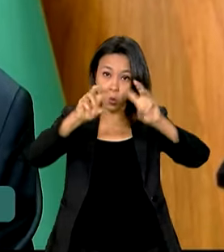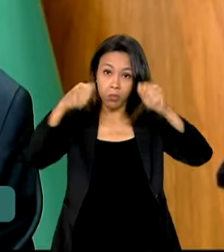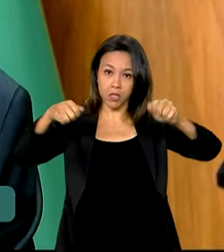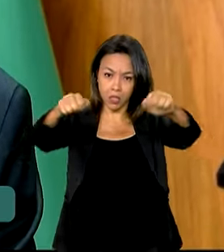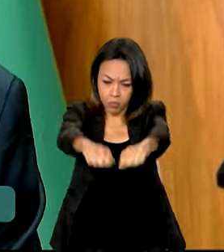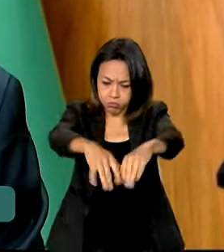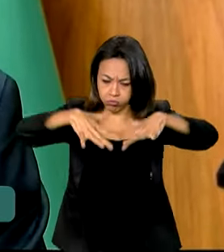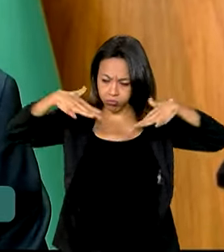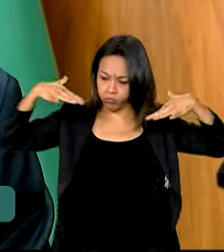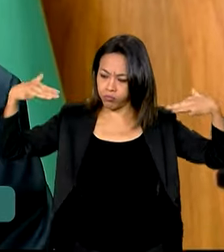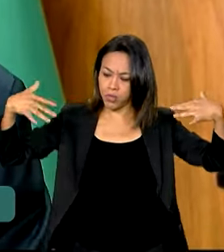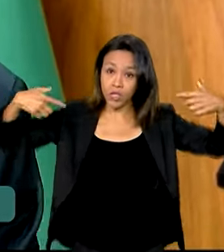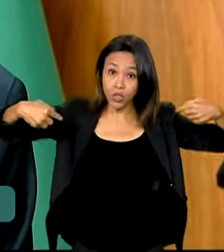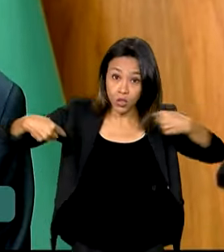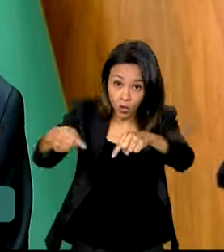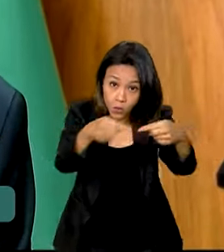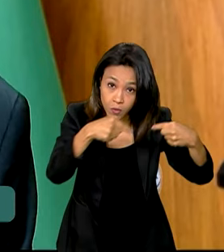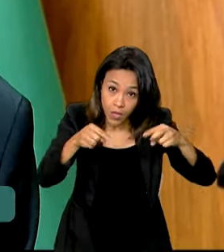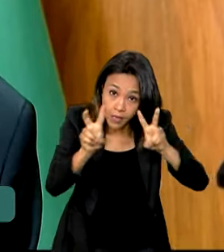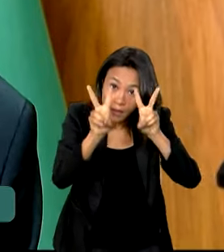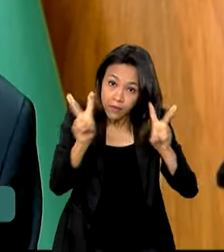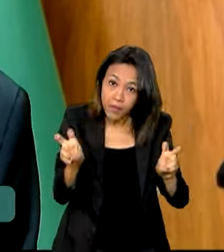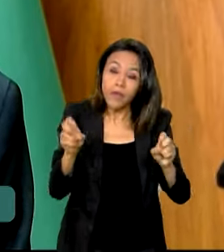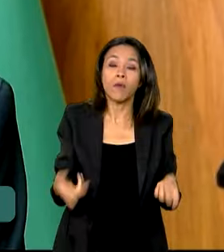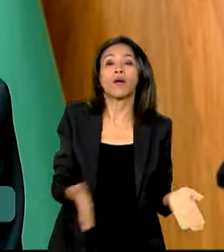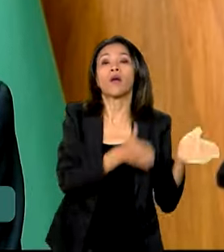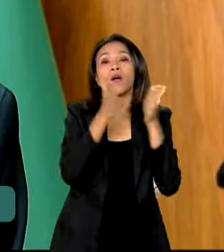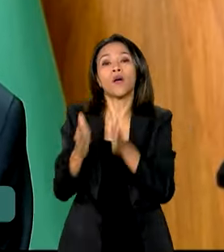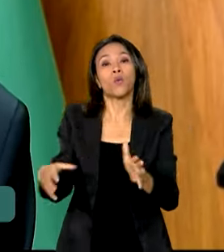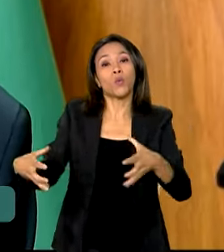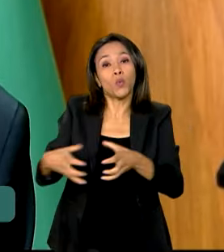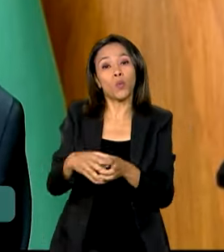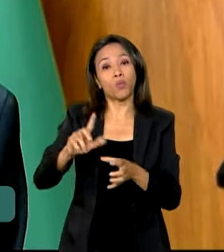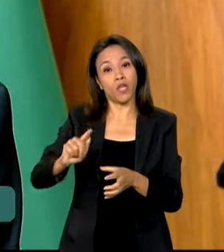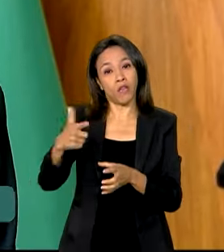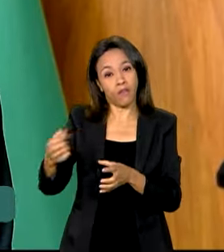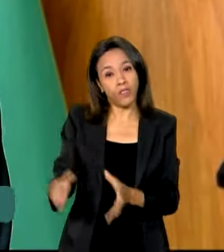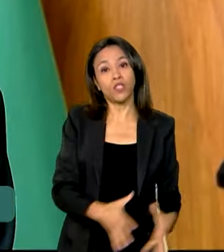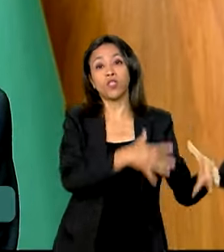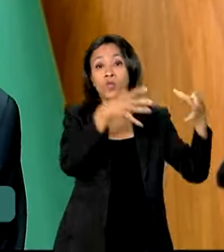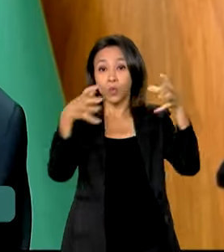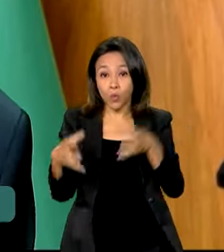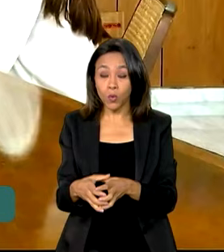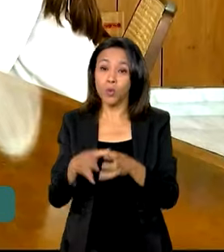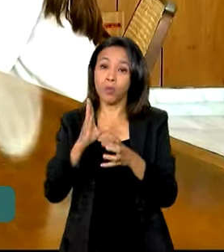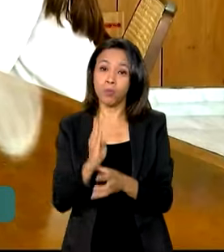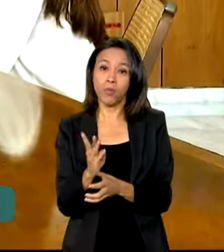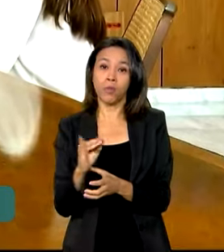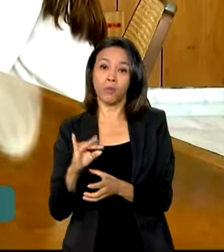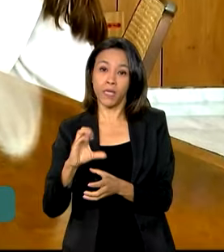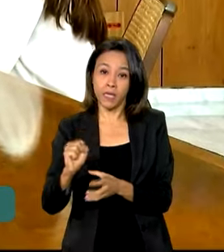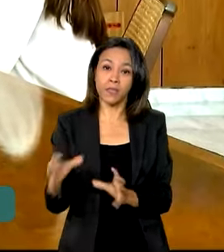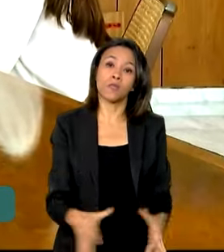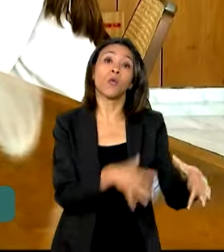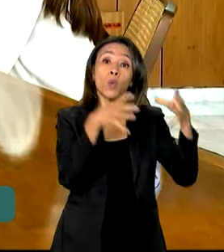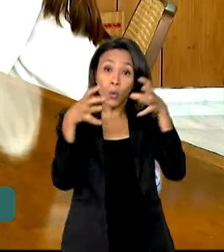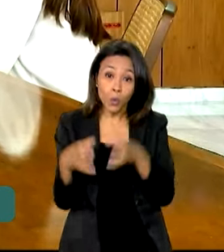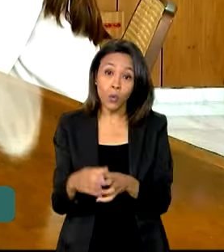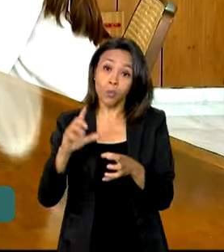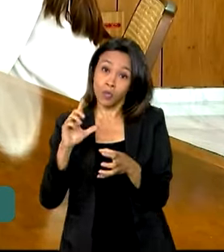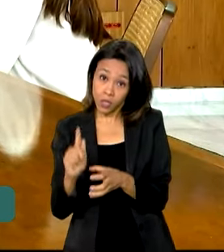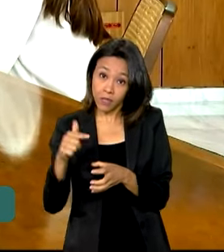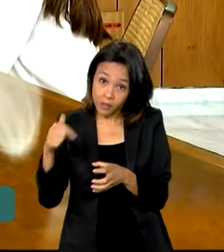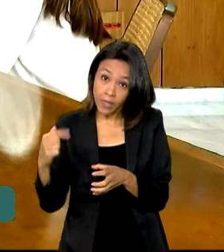para discutir esse assunto. Segundo, o G20 tem que discutir, os BRIC tem que discutir, o G7 tem que discutir,